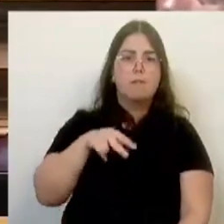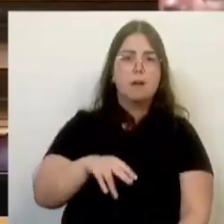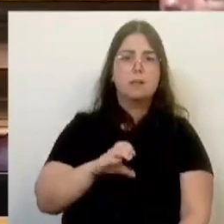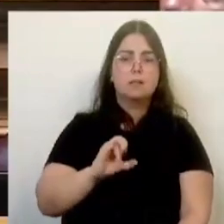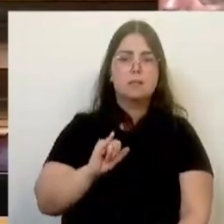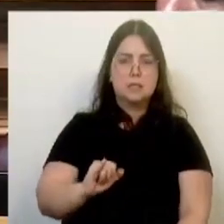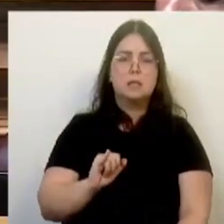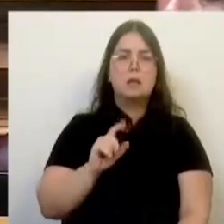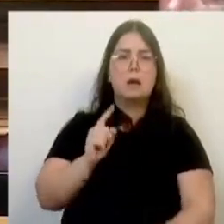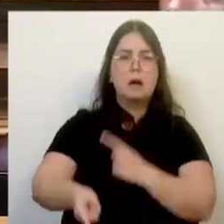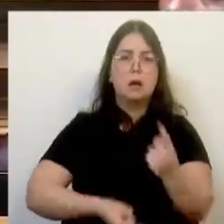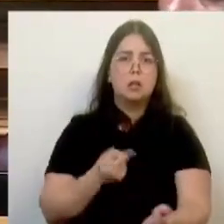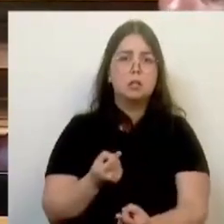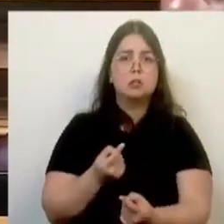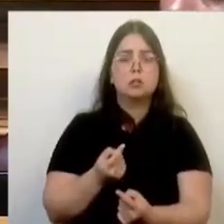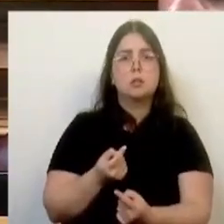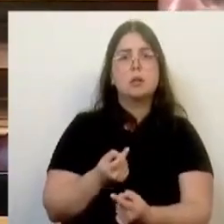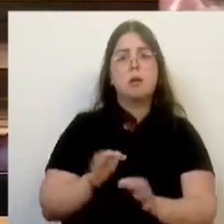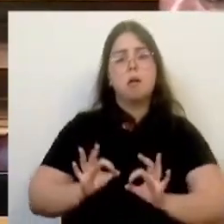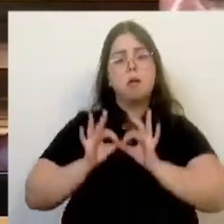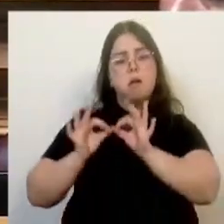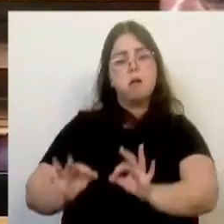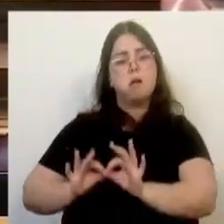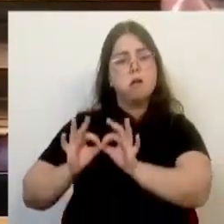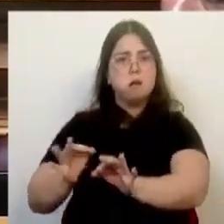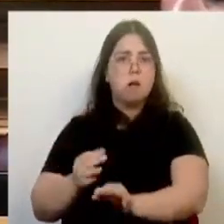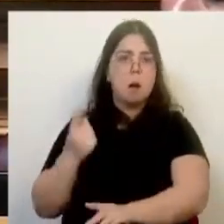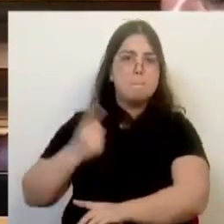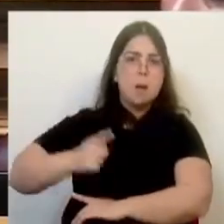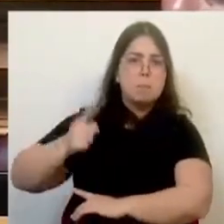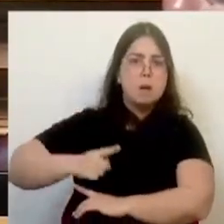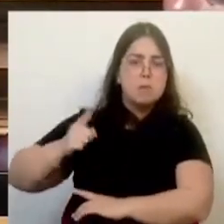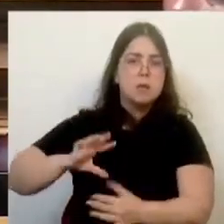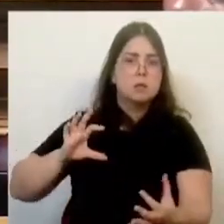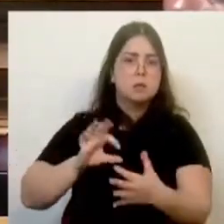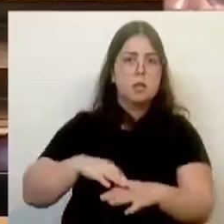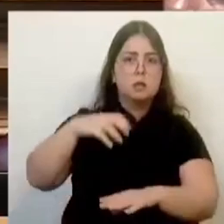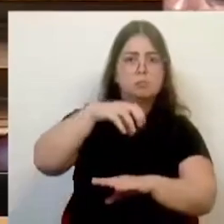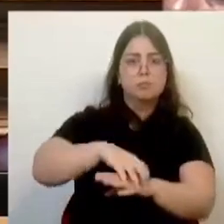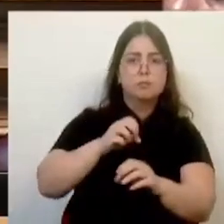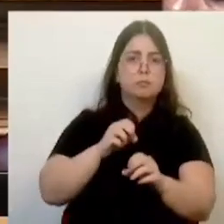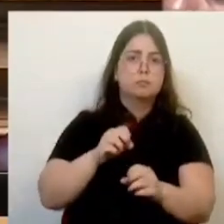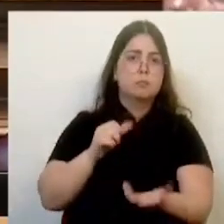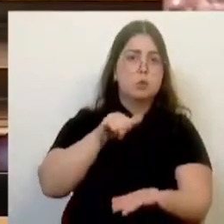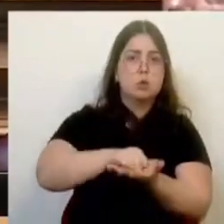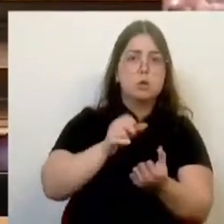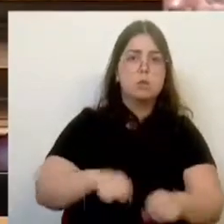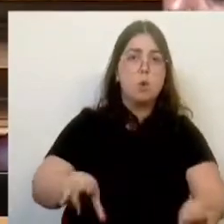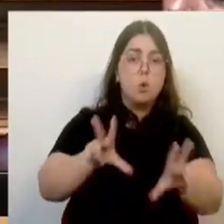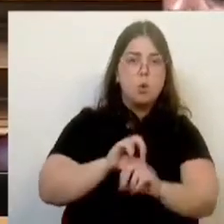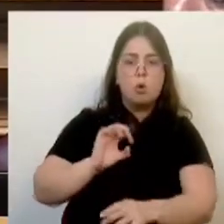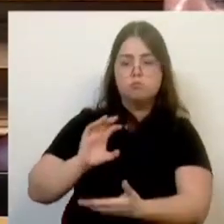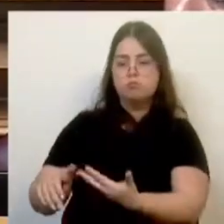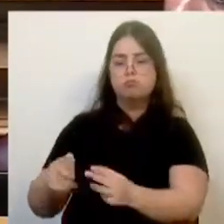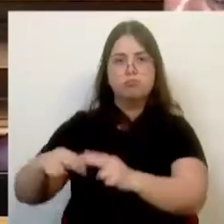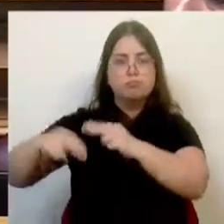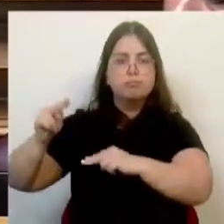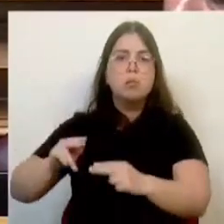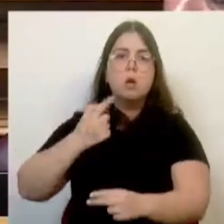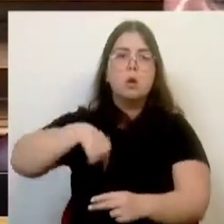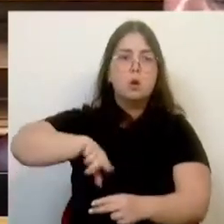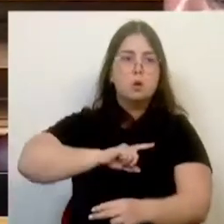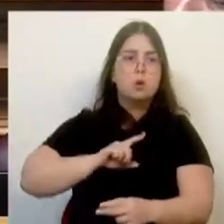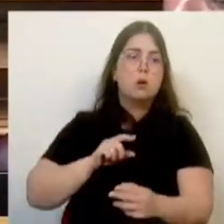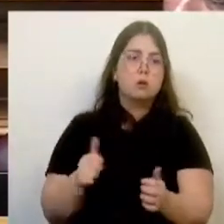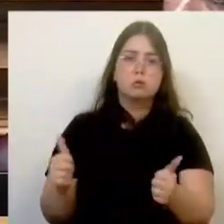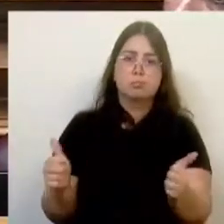protelar e adiar a decisão quanto à construção de um novo aeroporto. Isso sim está a parar o país e por isso acompanharemos o Partido Comunista